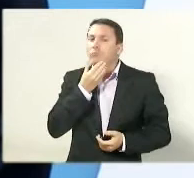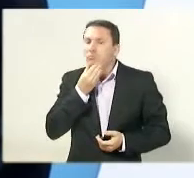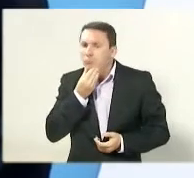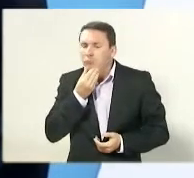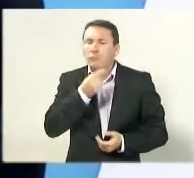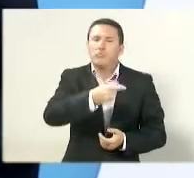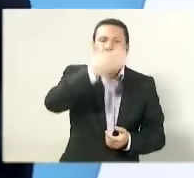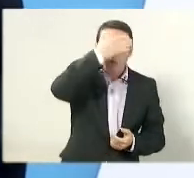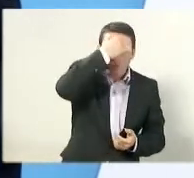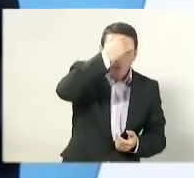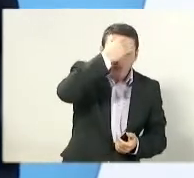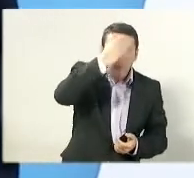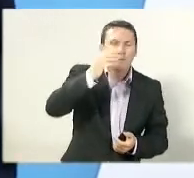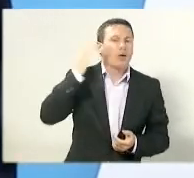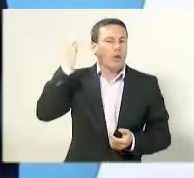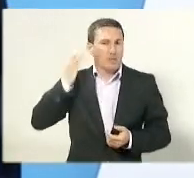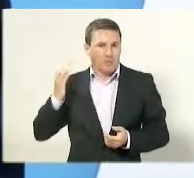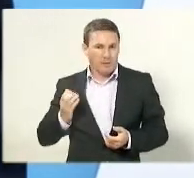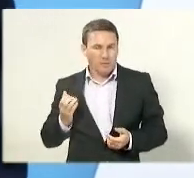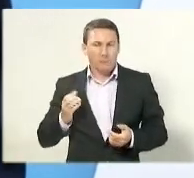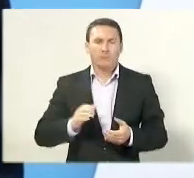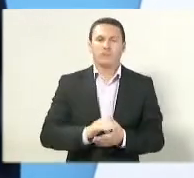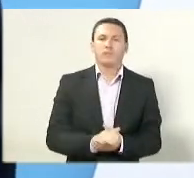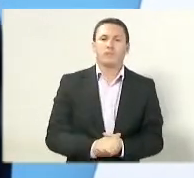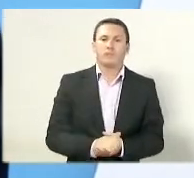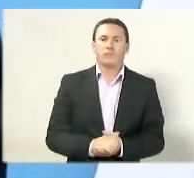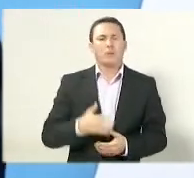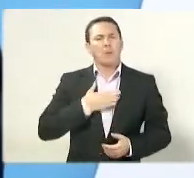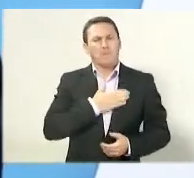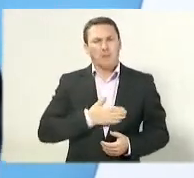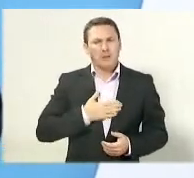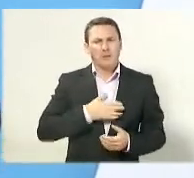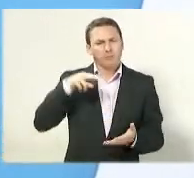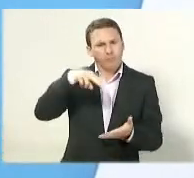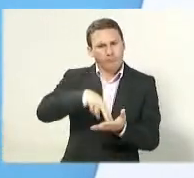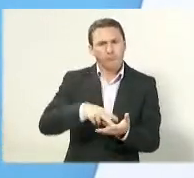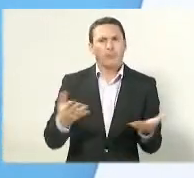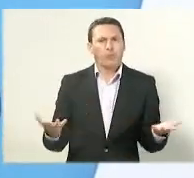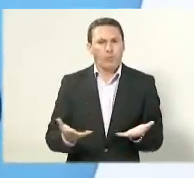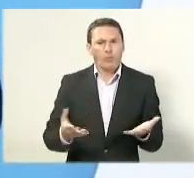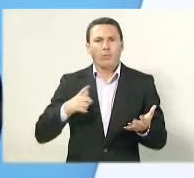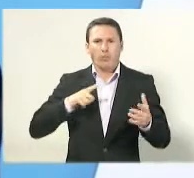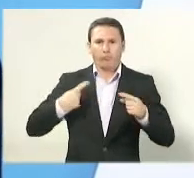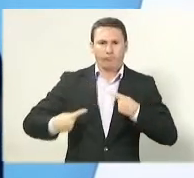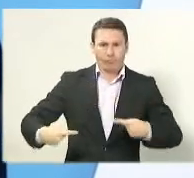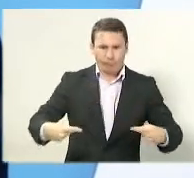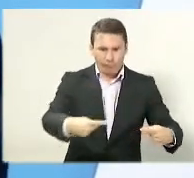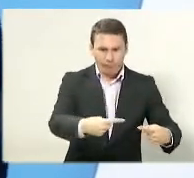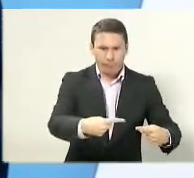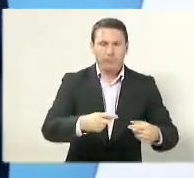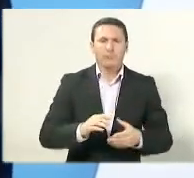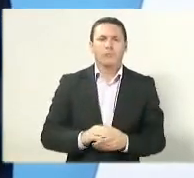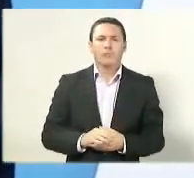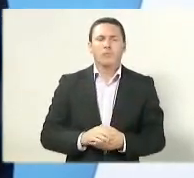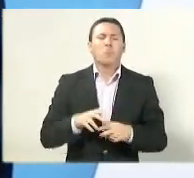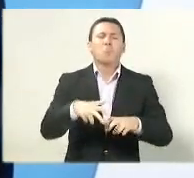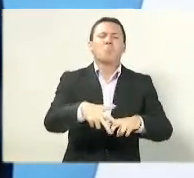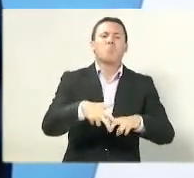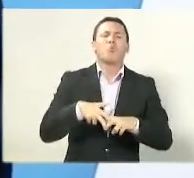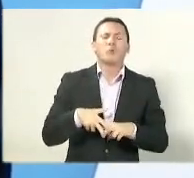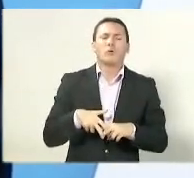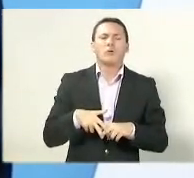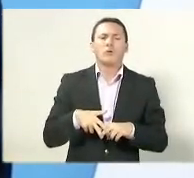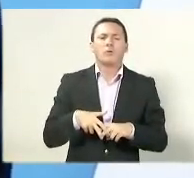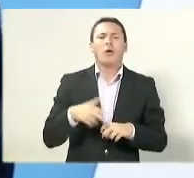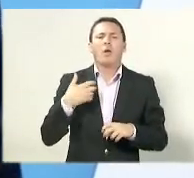estar nesse debate. Motivo dessa candidatura que eu apresento aos capixabas, eu já